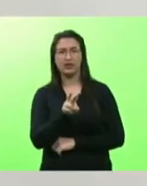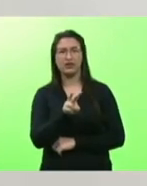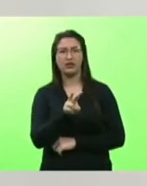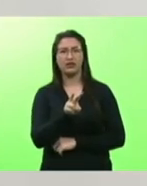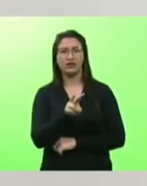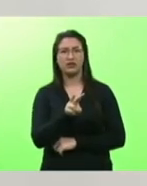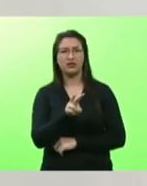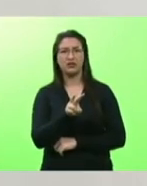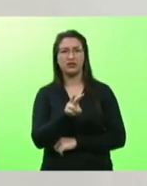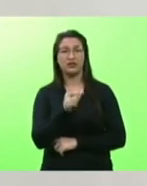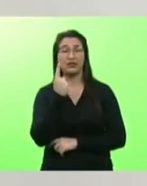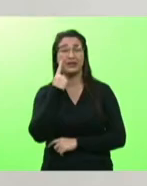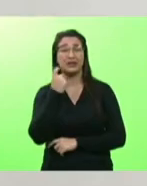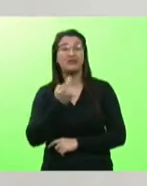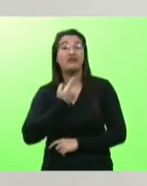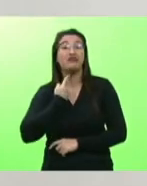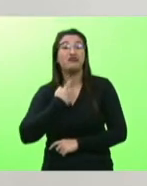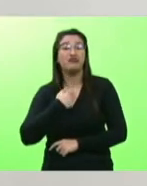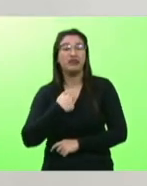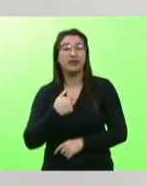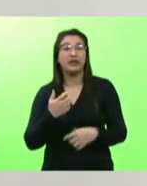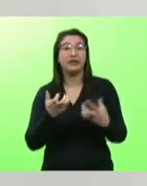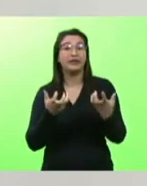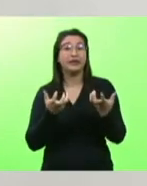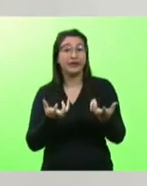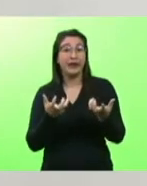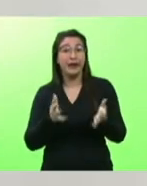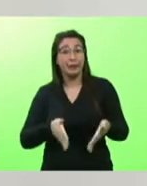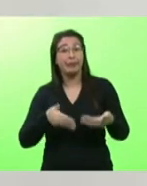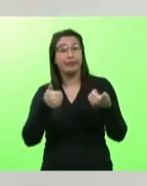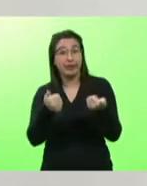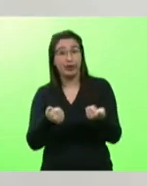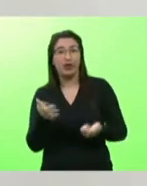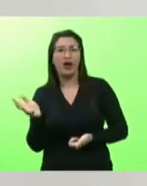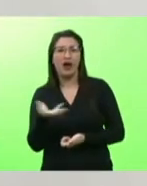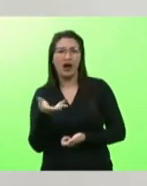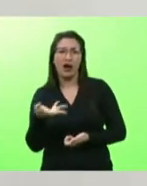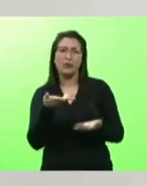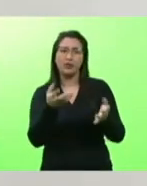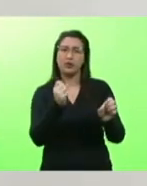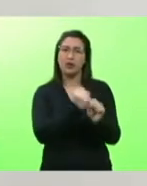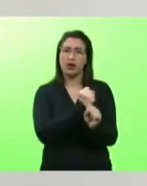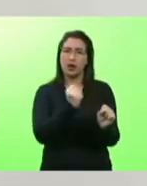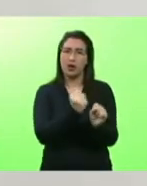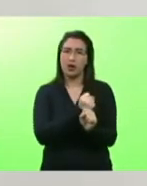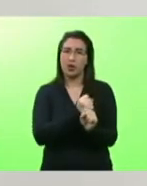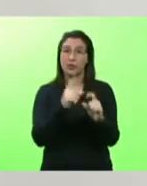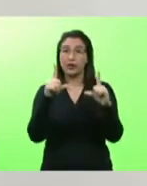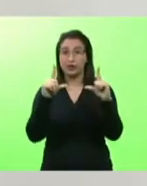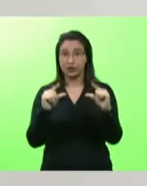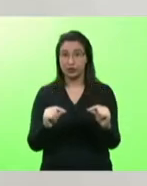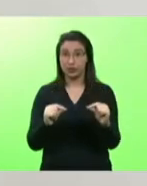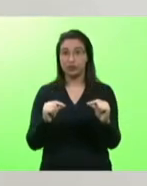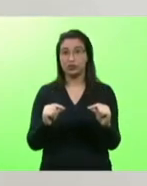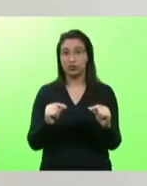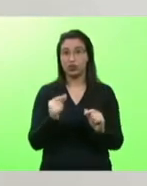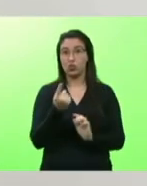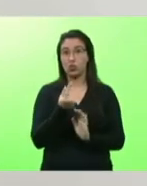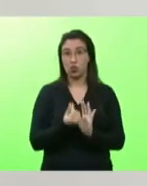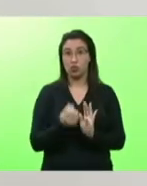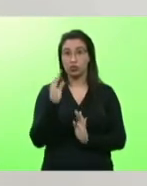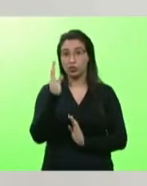intenção foi das melhores agilizar essas obras para diminuir o custo Brasil que eu me refiro